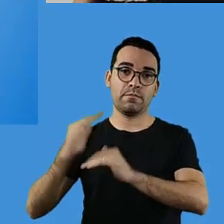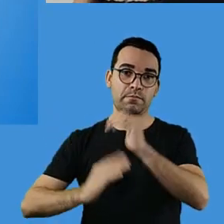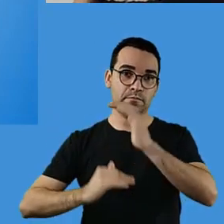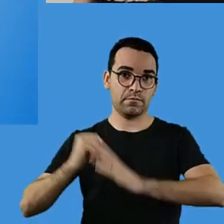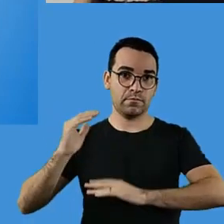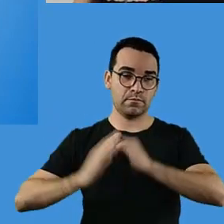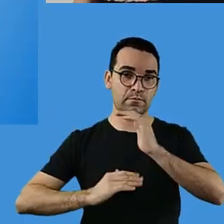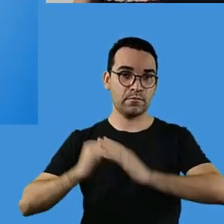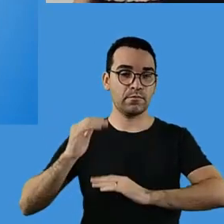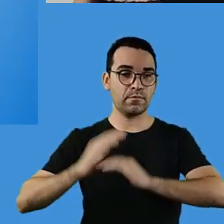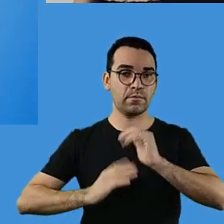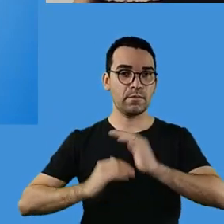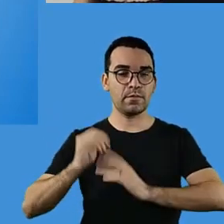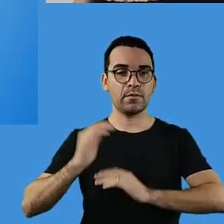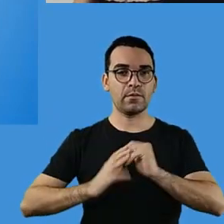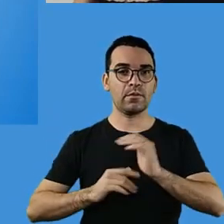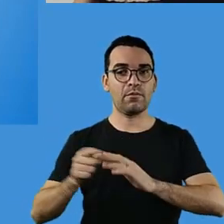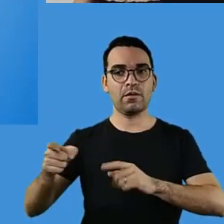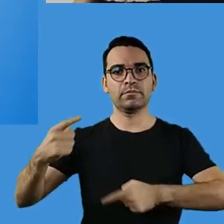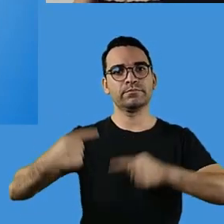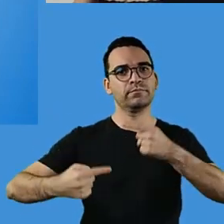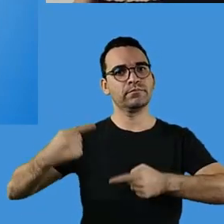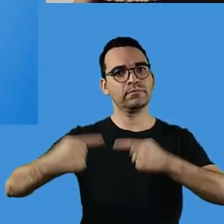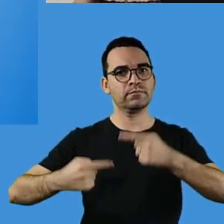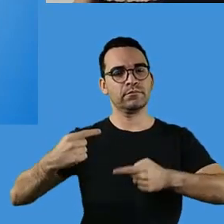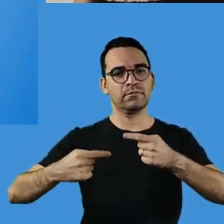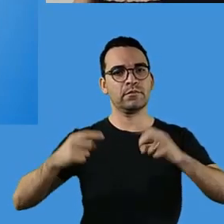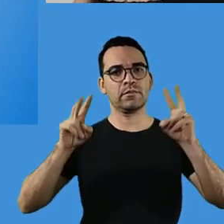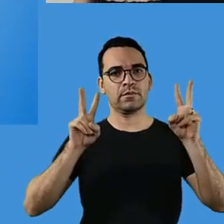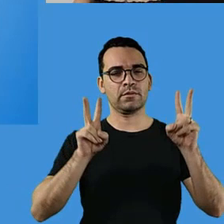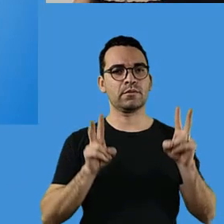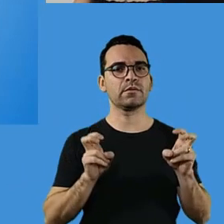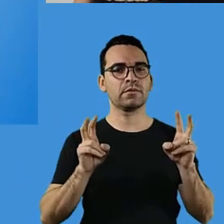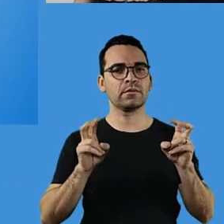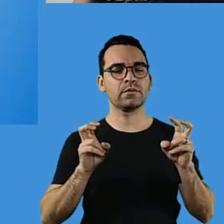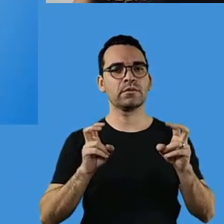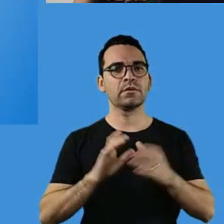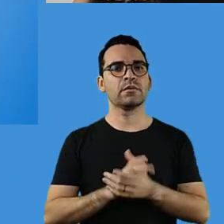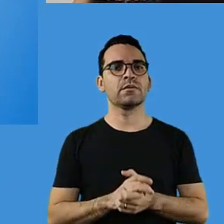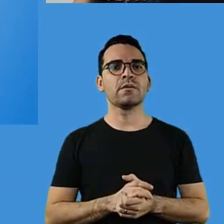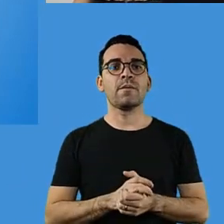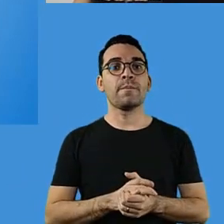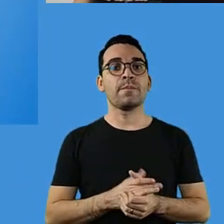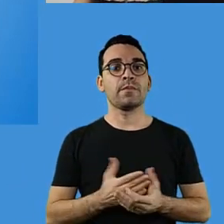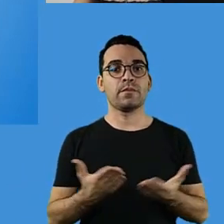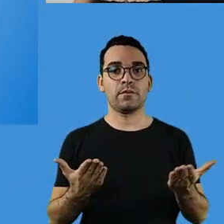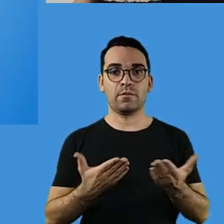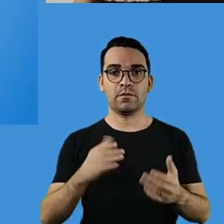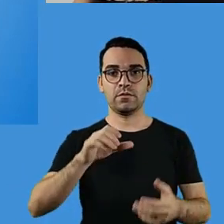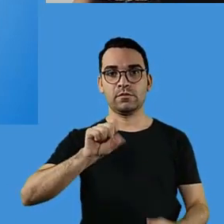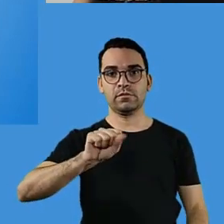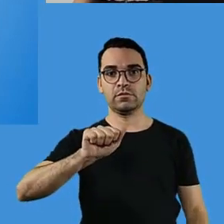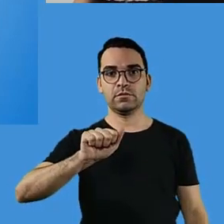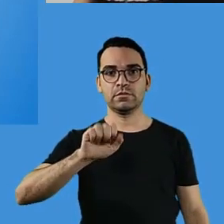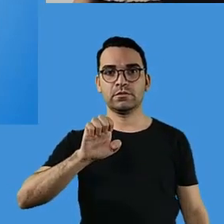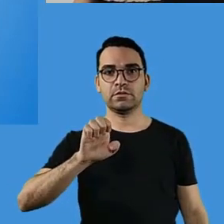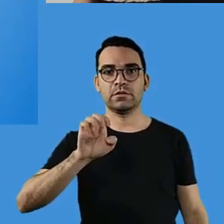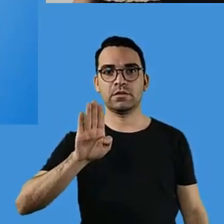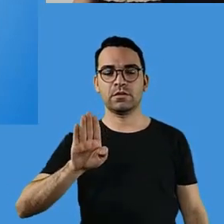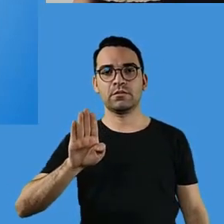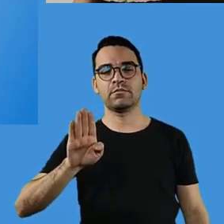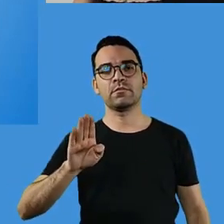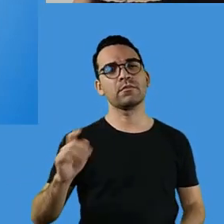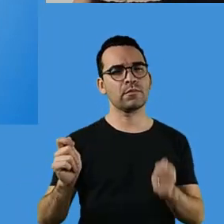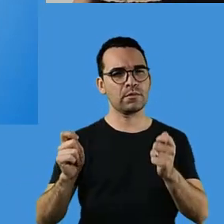especialistas que debatem sobre esse tema, que a gente pode ver o Saeb esse ano de uma forma